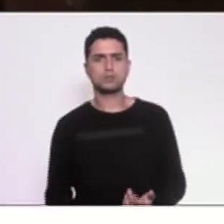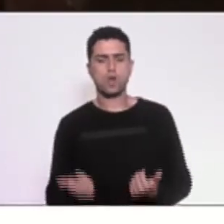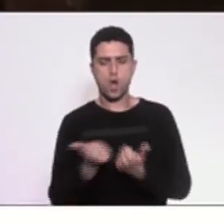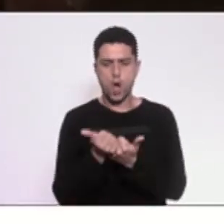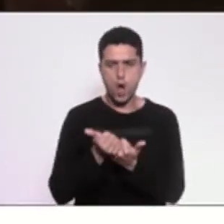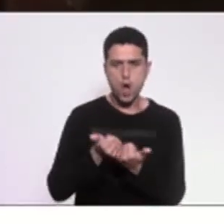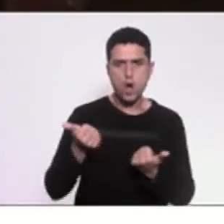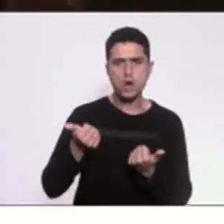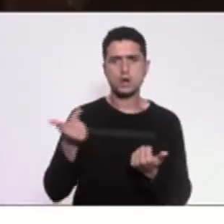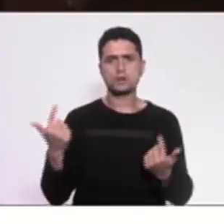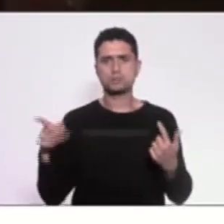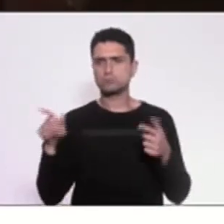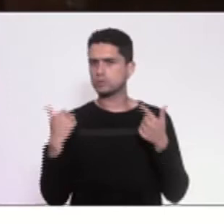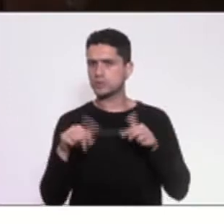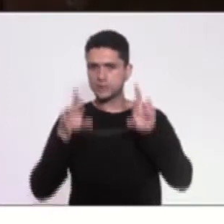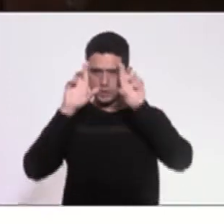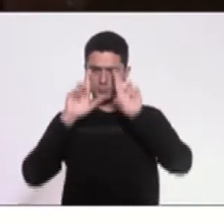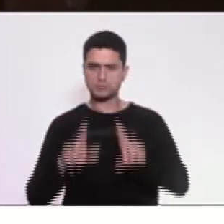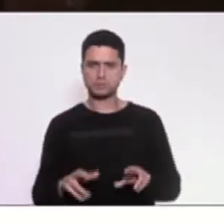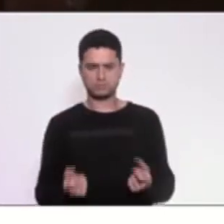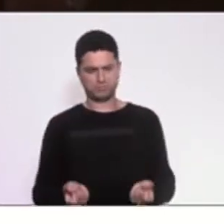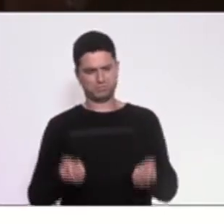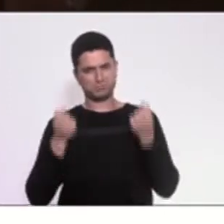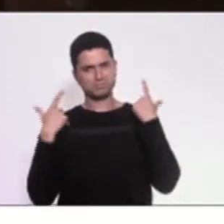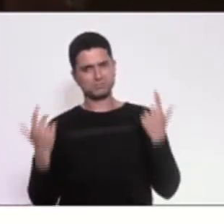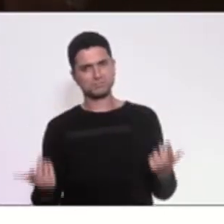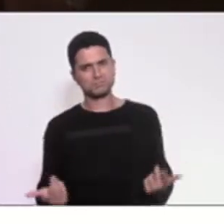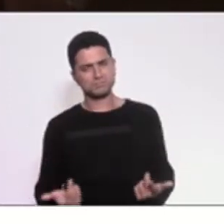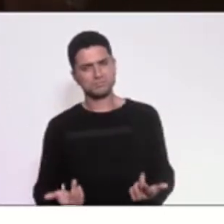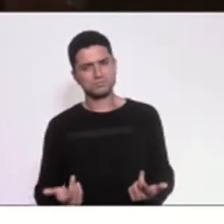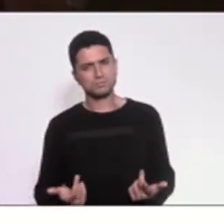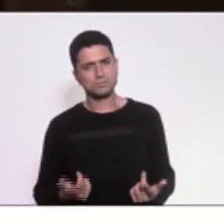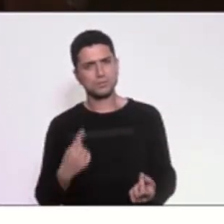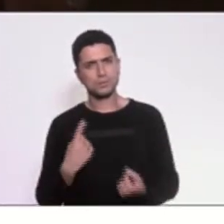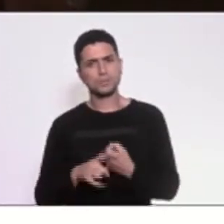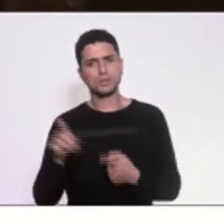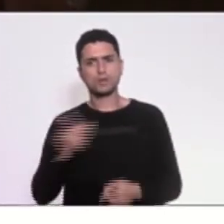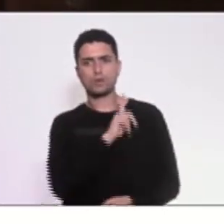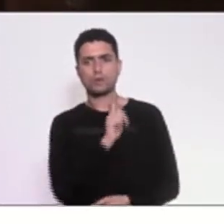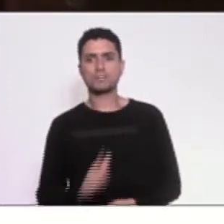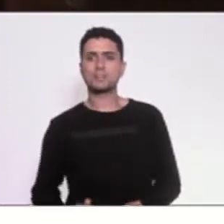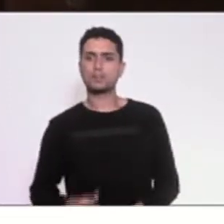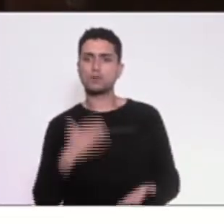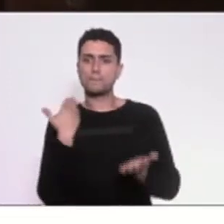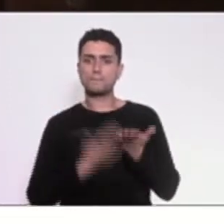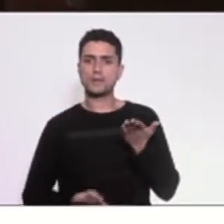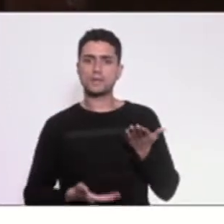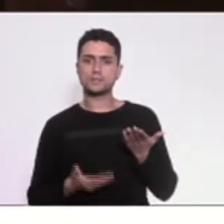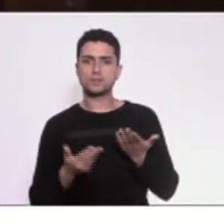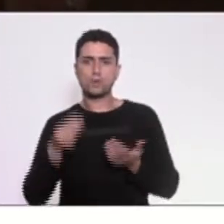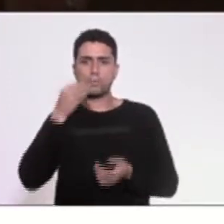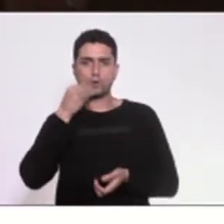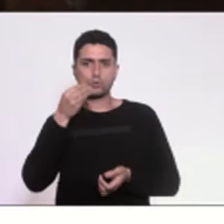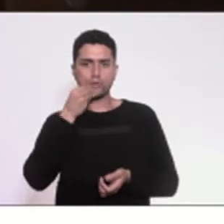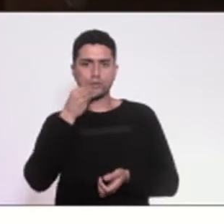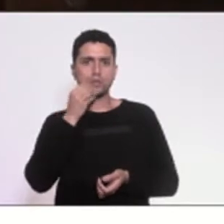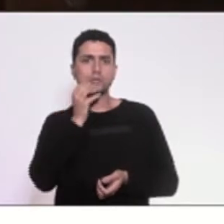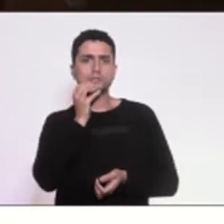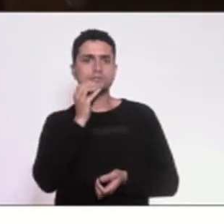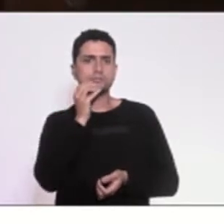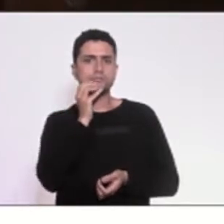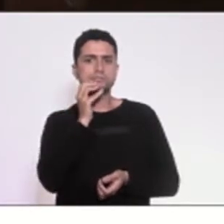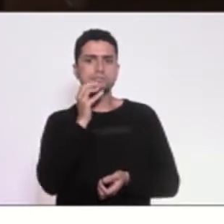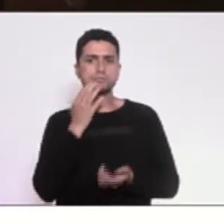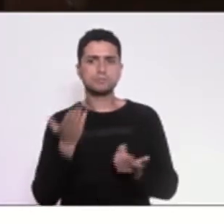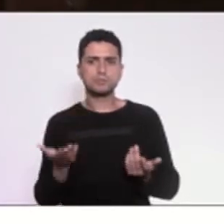me causa estranheza, não surpresa, é que ele, como governador, perca a oportunidade de, desde